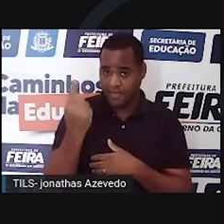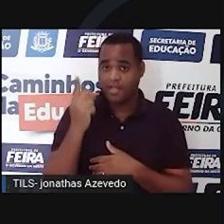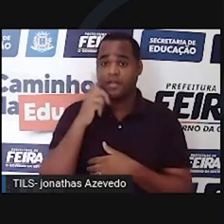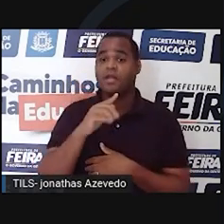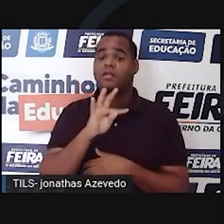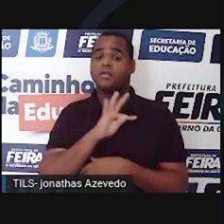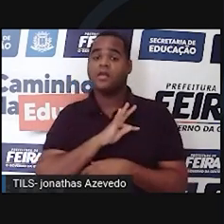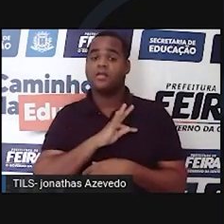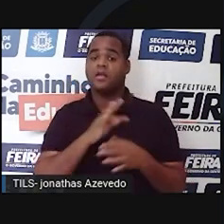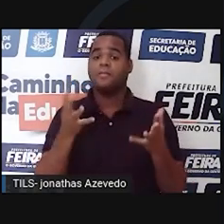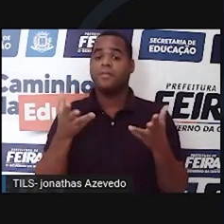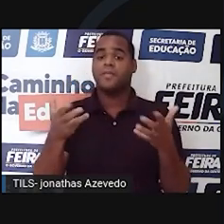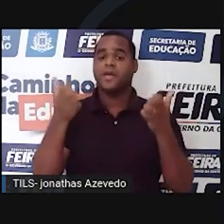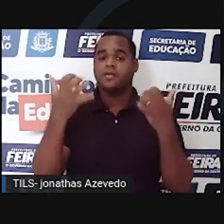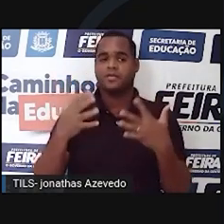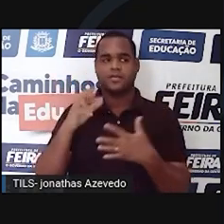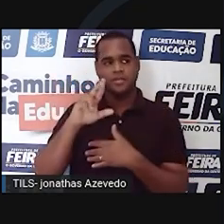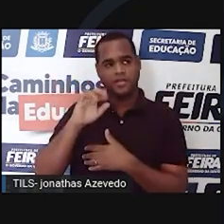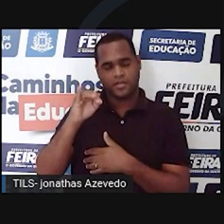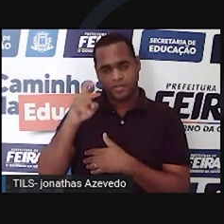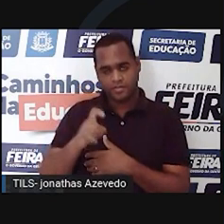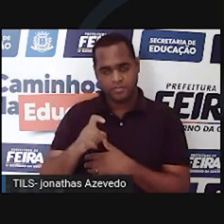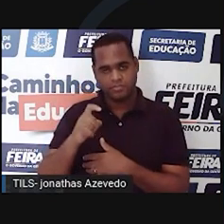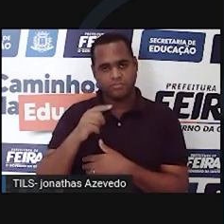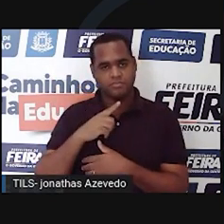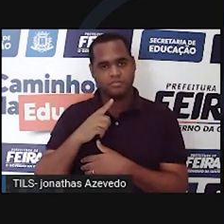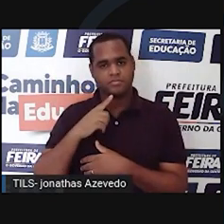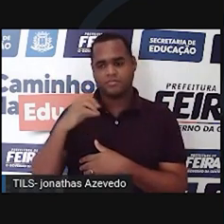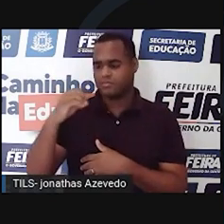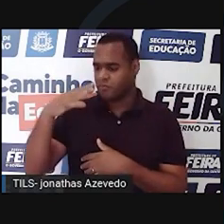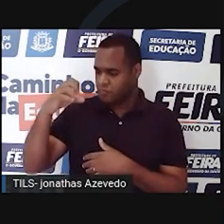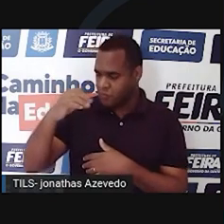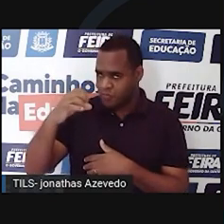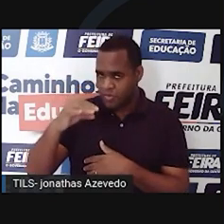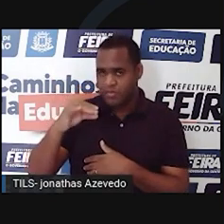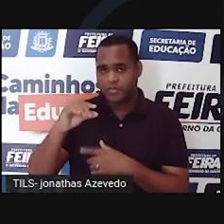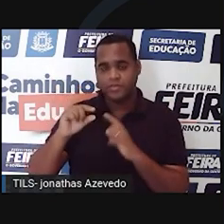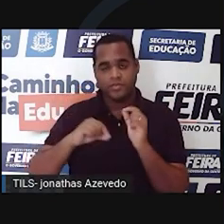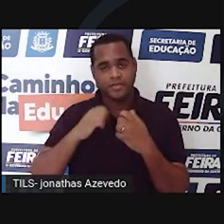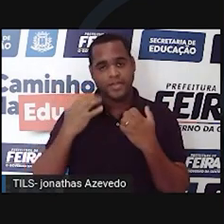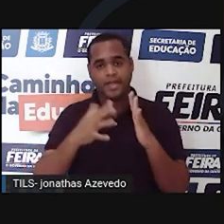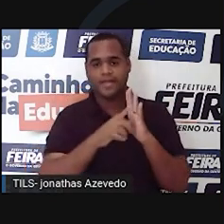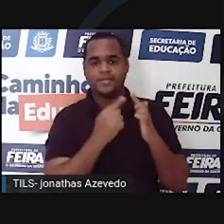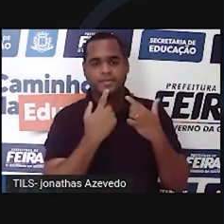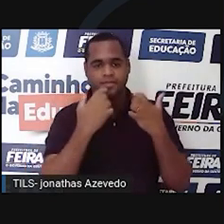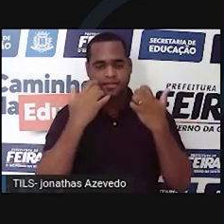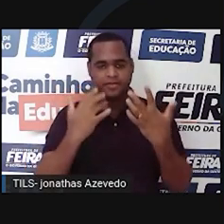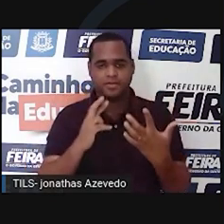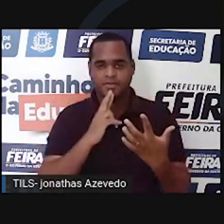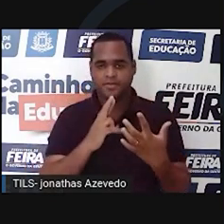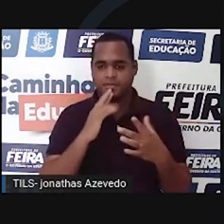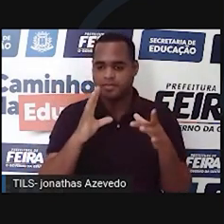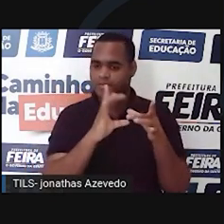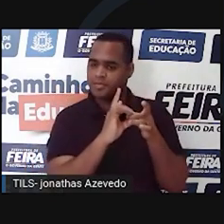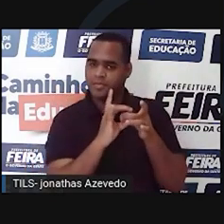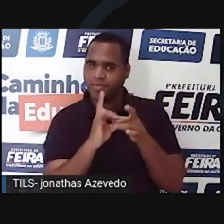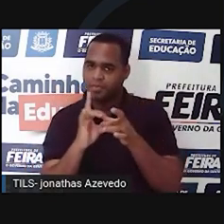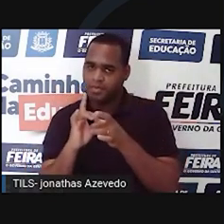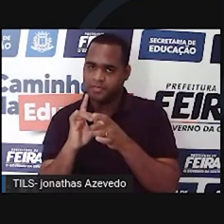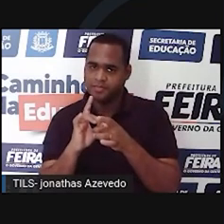difração por raio-x. Difração por raio-x? O que é isso? Bem, antes da gente responder, vamos contextualizar o problema.